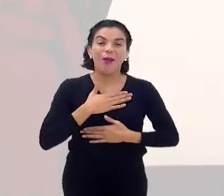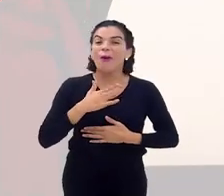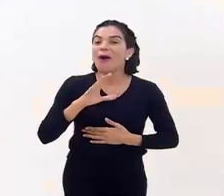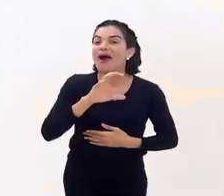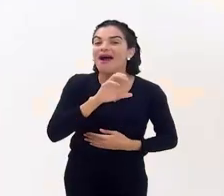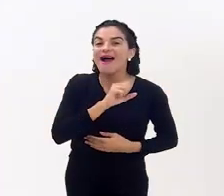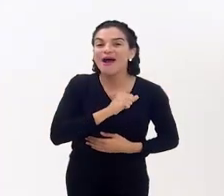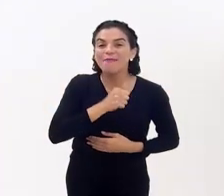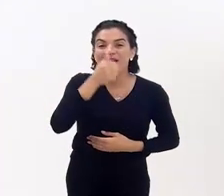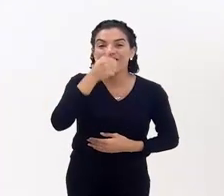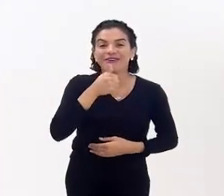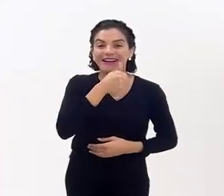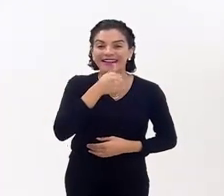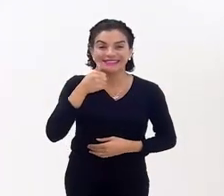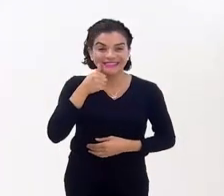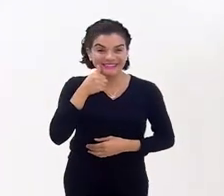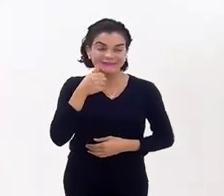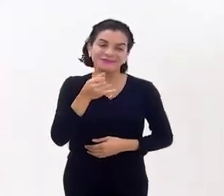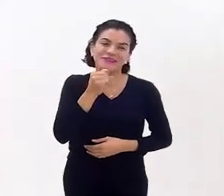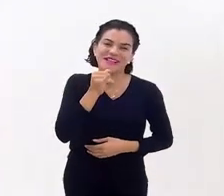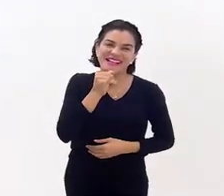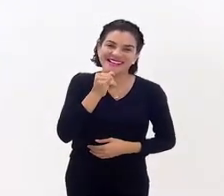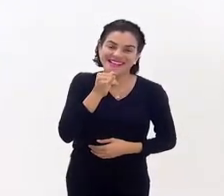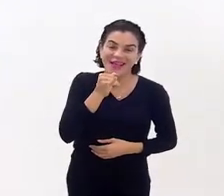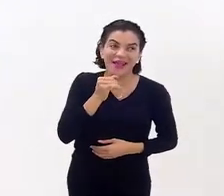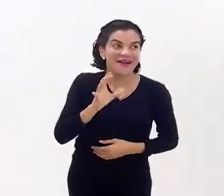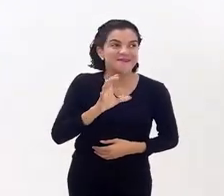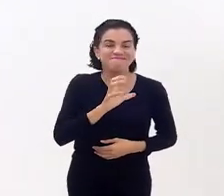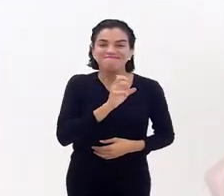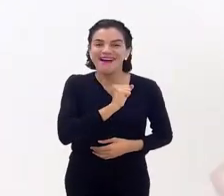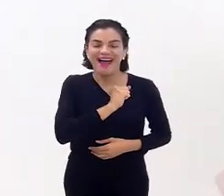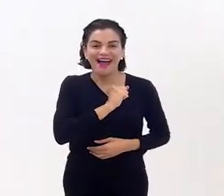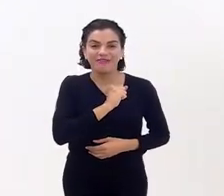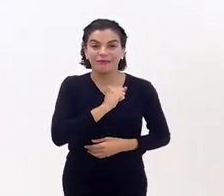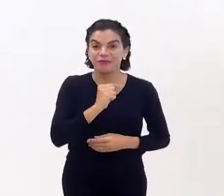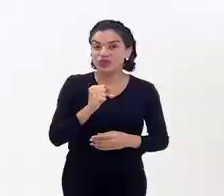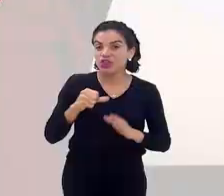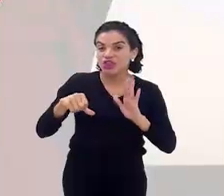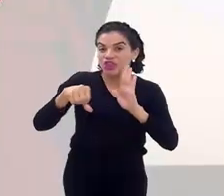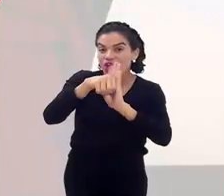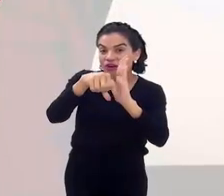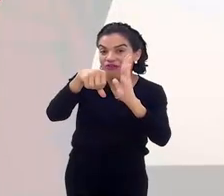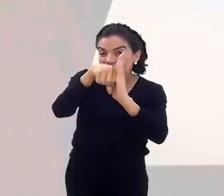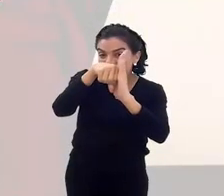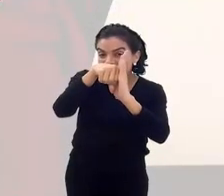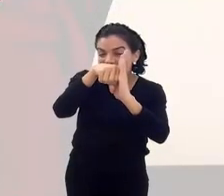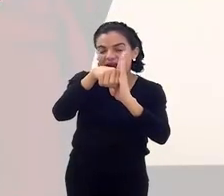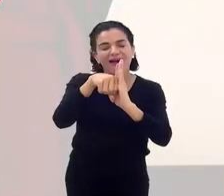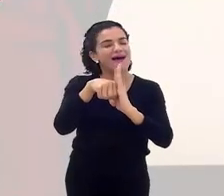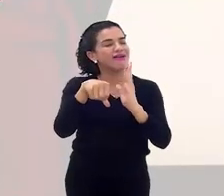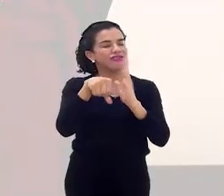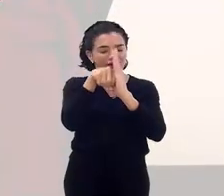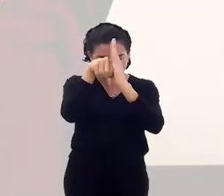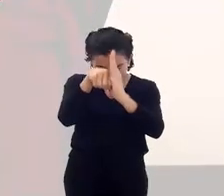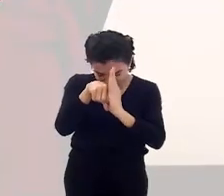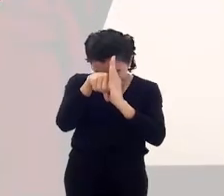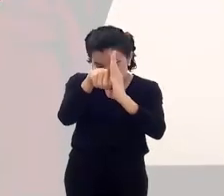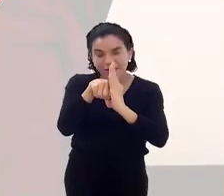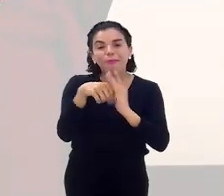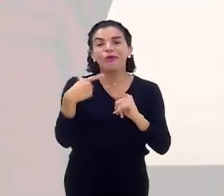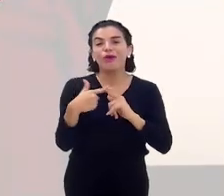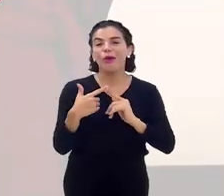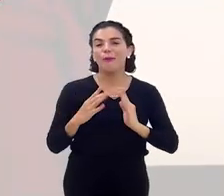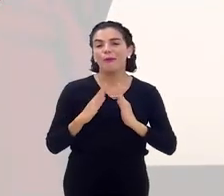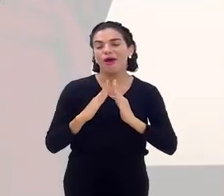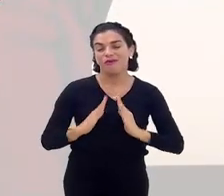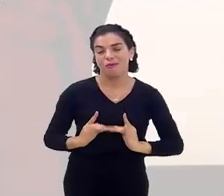por exemplo. Ah, eu também. E falo isso sempre. Novena, né? E a outra coisa também. Eu olhava num prédio